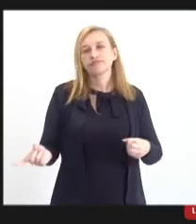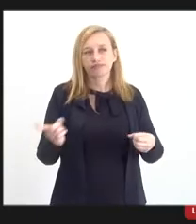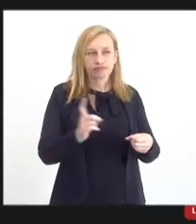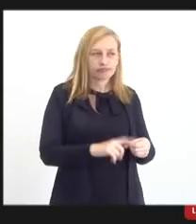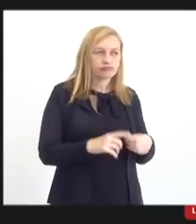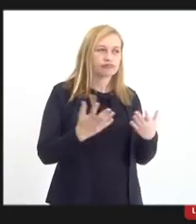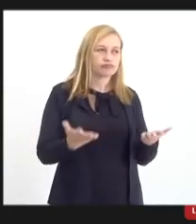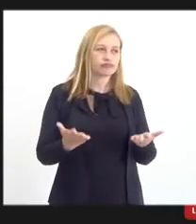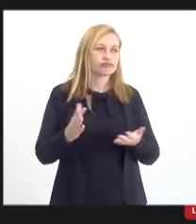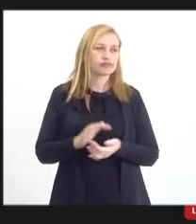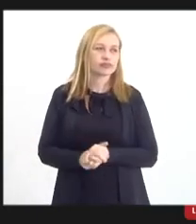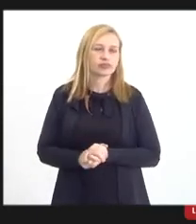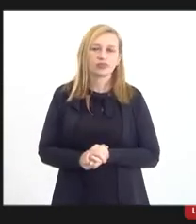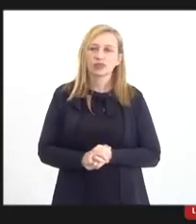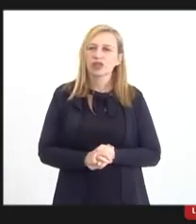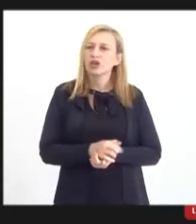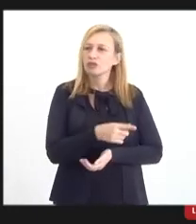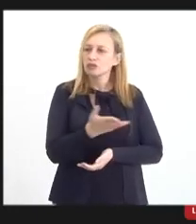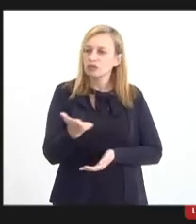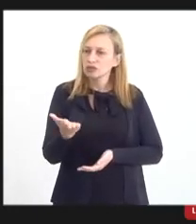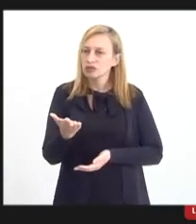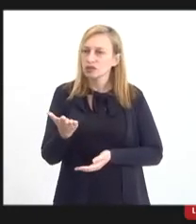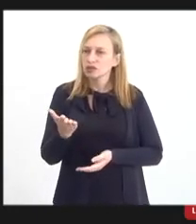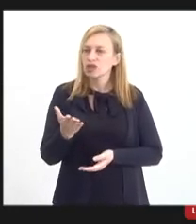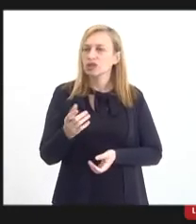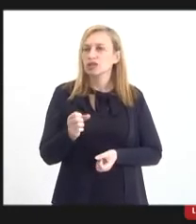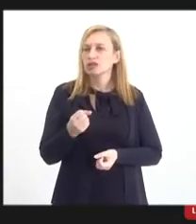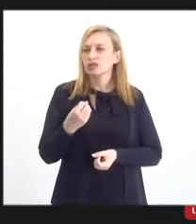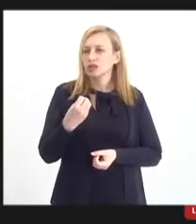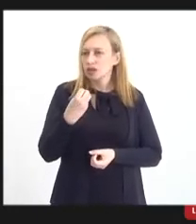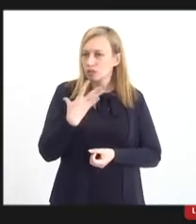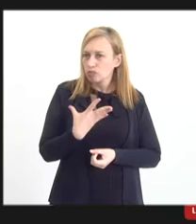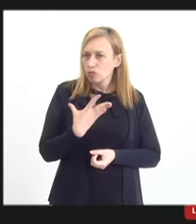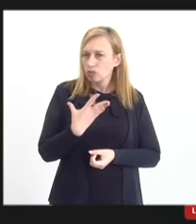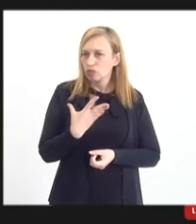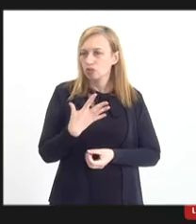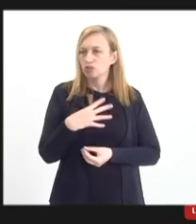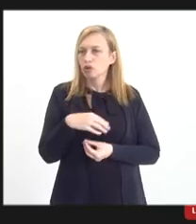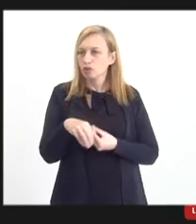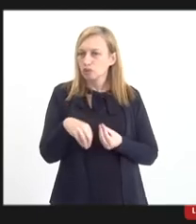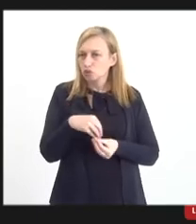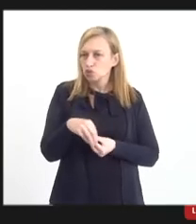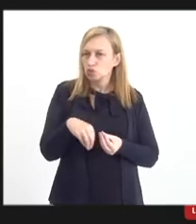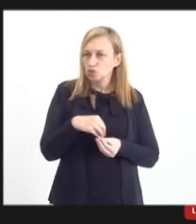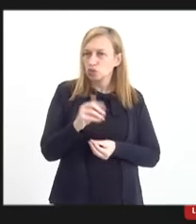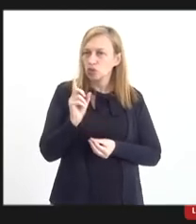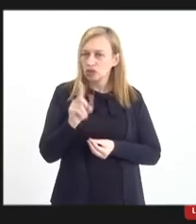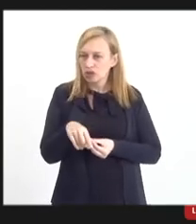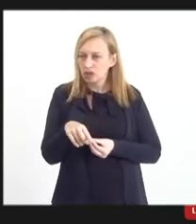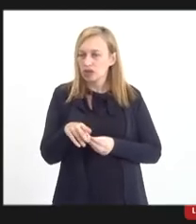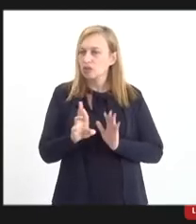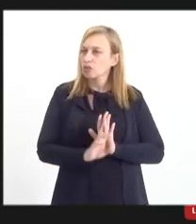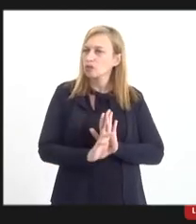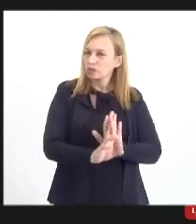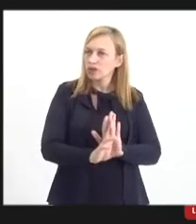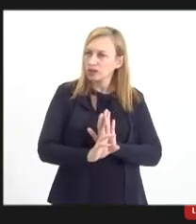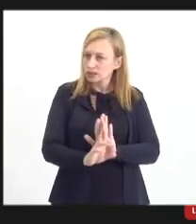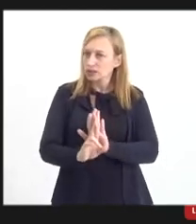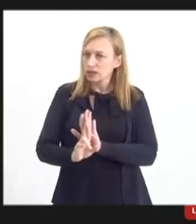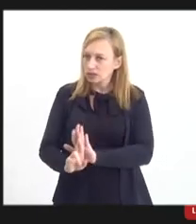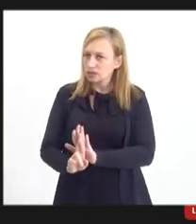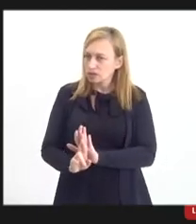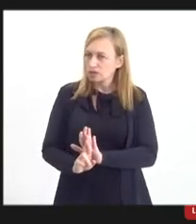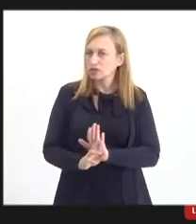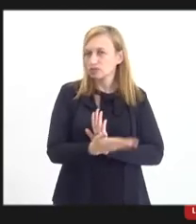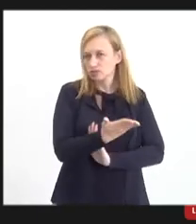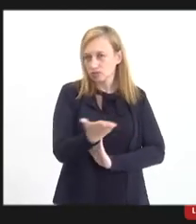inclusive a estar falando com vocês porque de repente seria interessante um grupo misto e até com representação dos